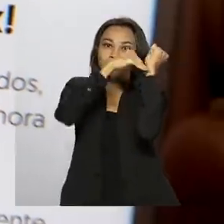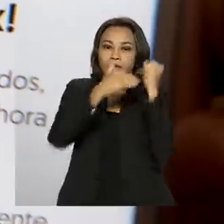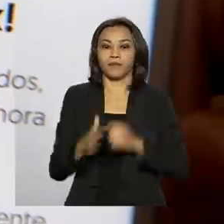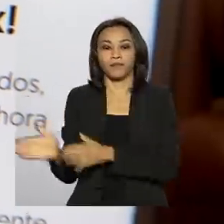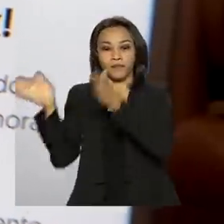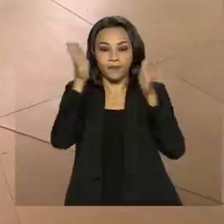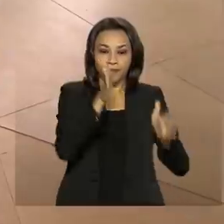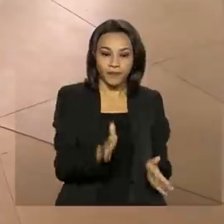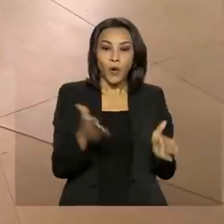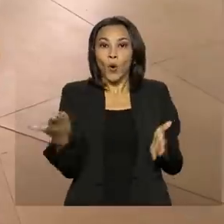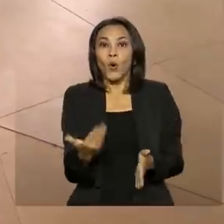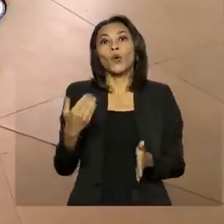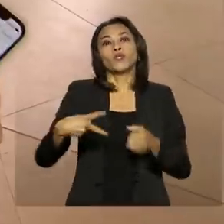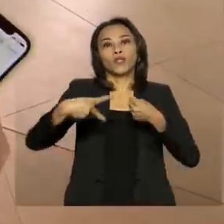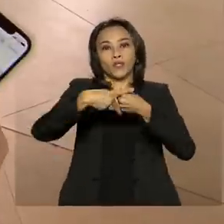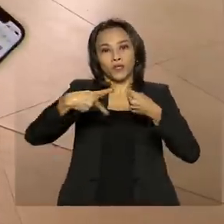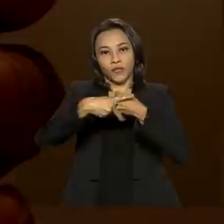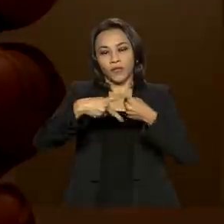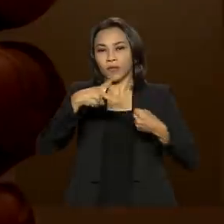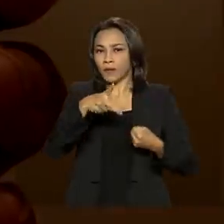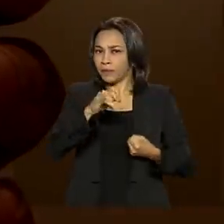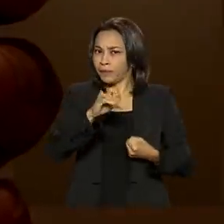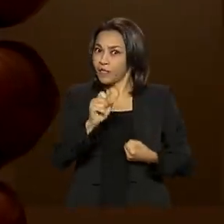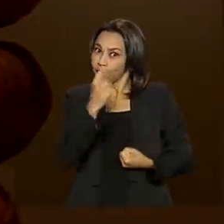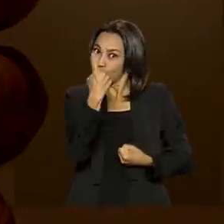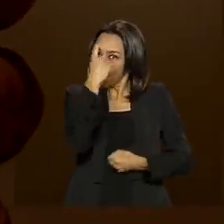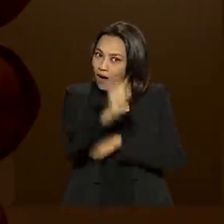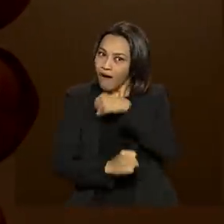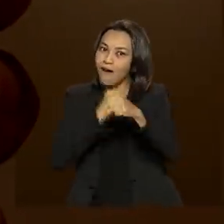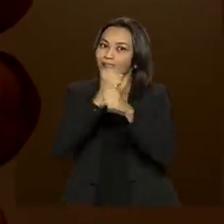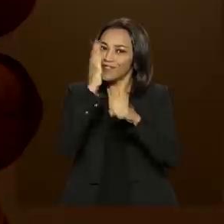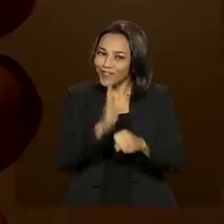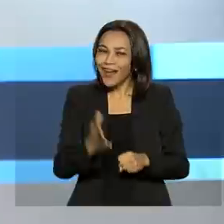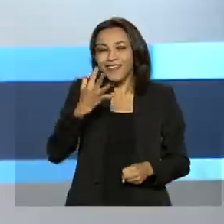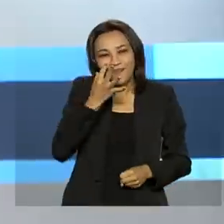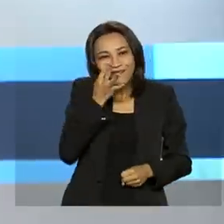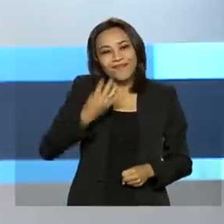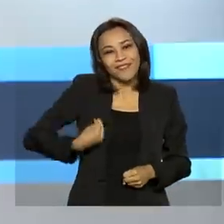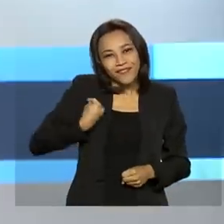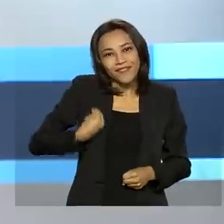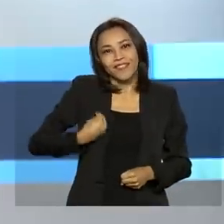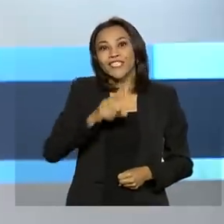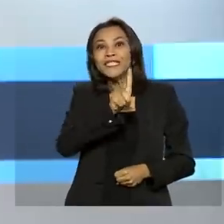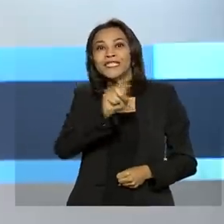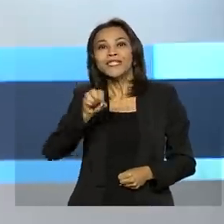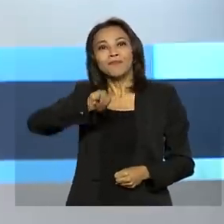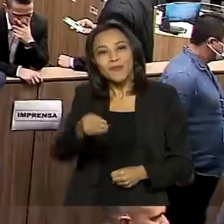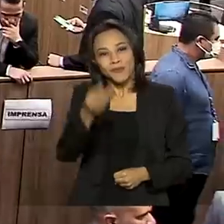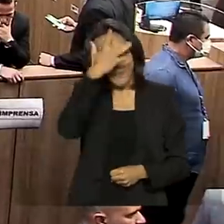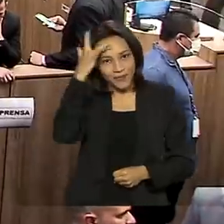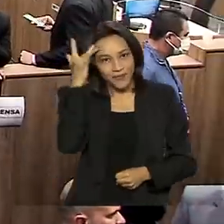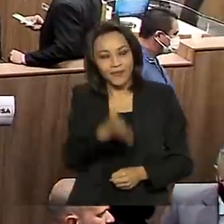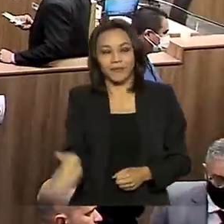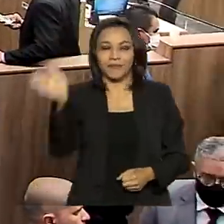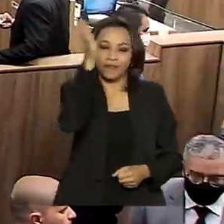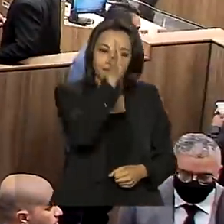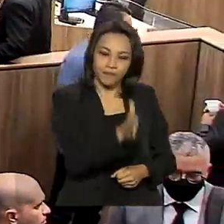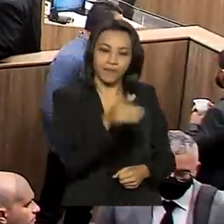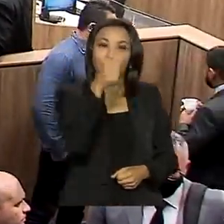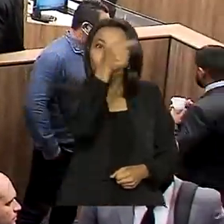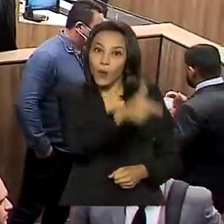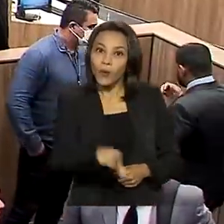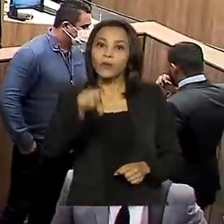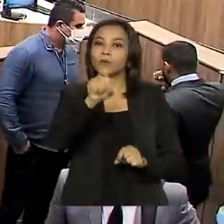ano e já faz parte do dia a dia de mais de 100 milhões de brasileiros. E veja também a operação de